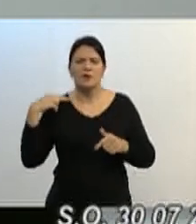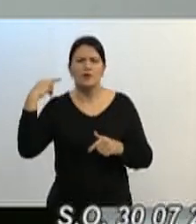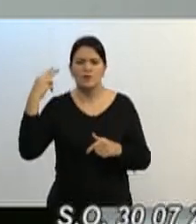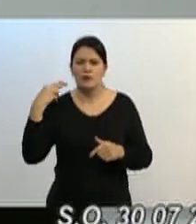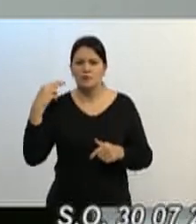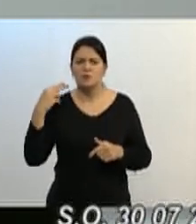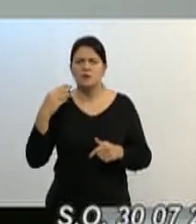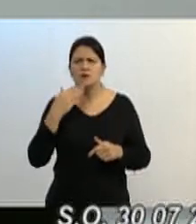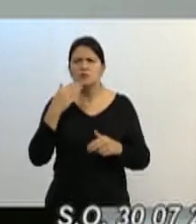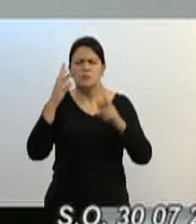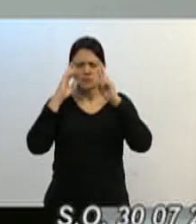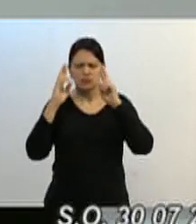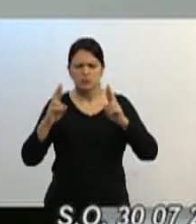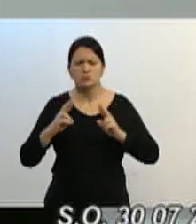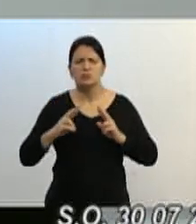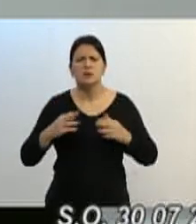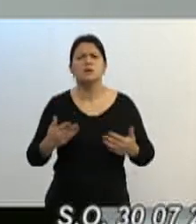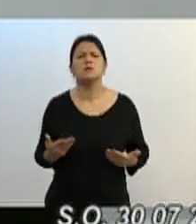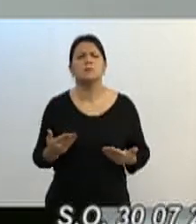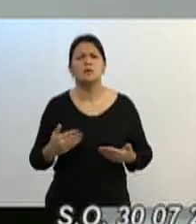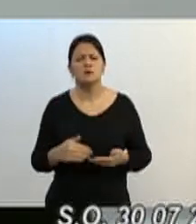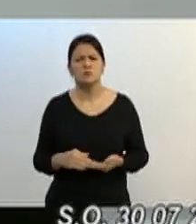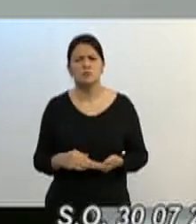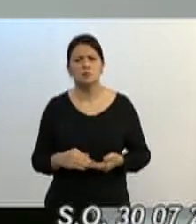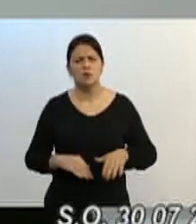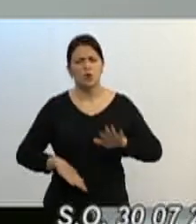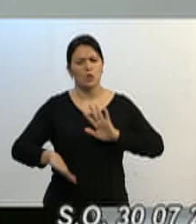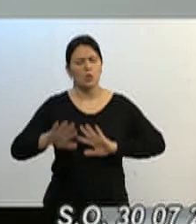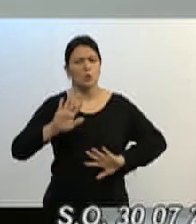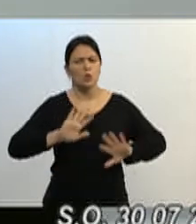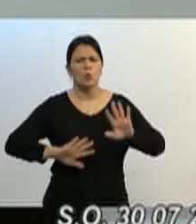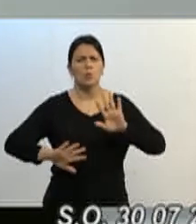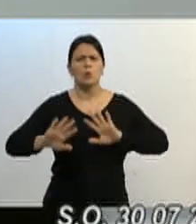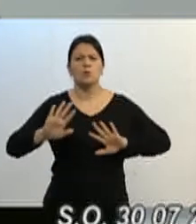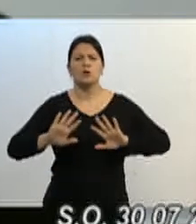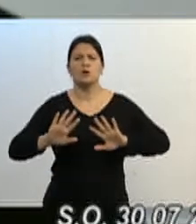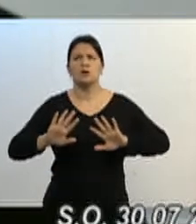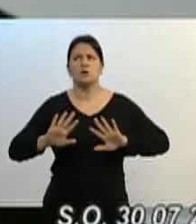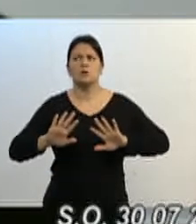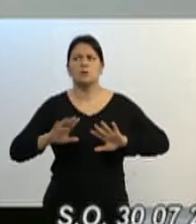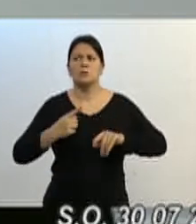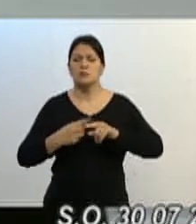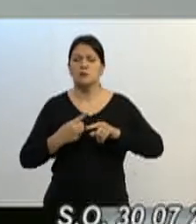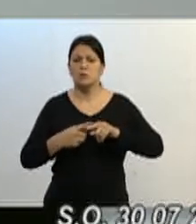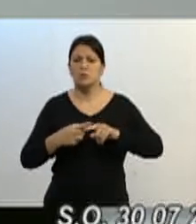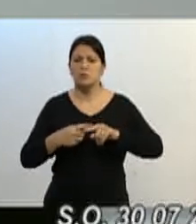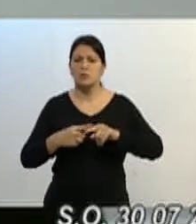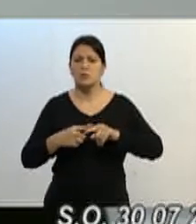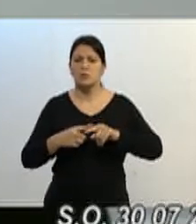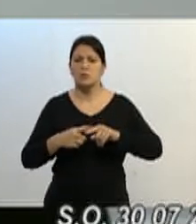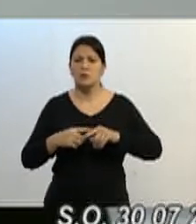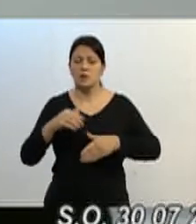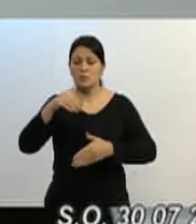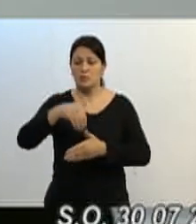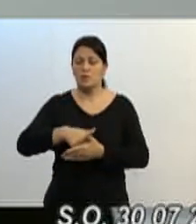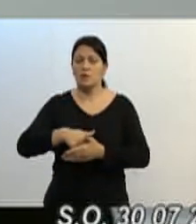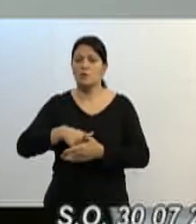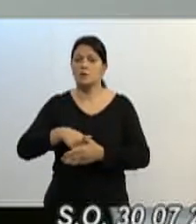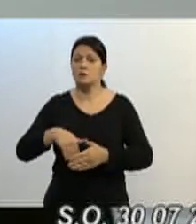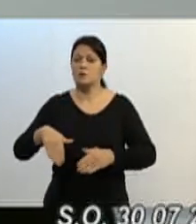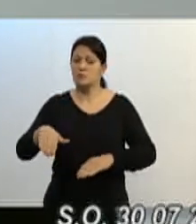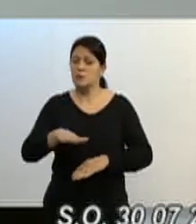aos pré-candidatos, eu peço que tenham cuidado, tenham cuidado que as urnas estão aí e o povo não é mais bom, o povo